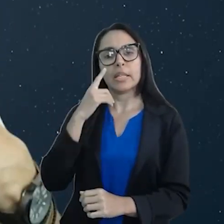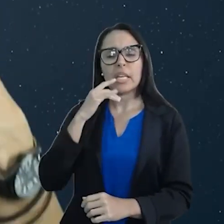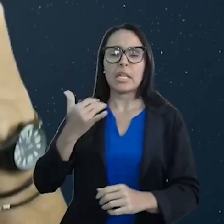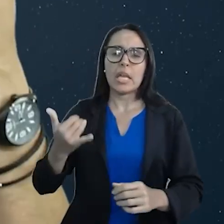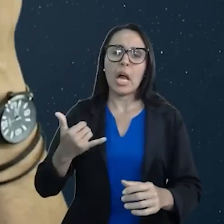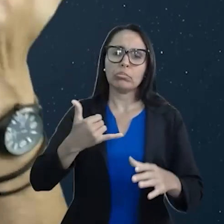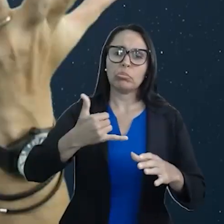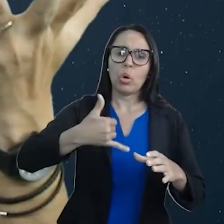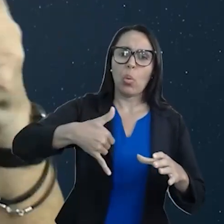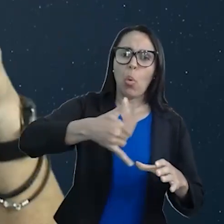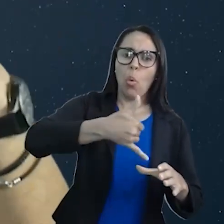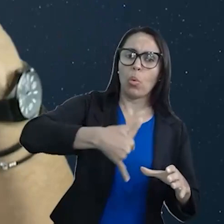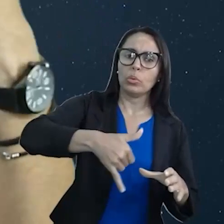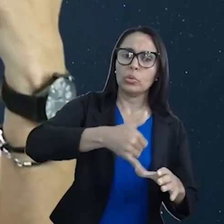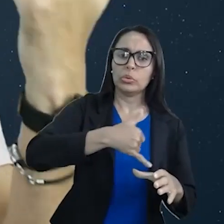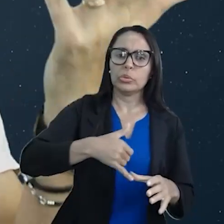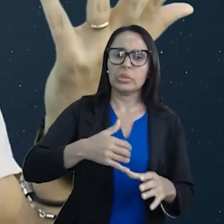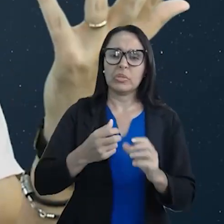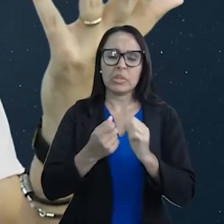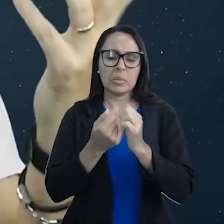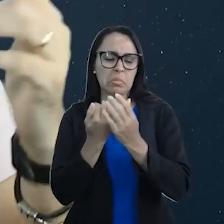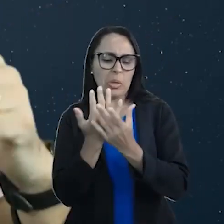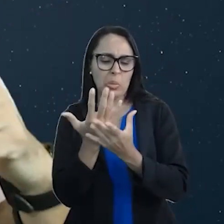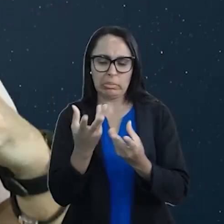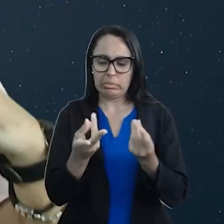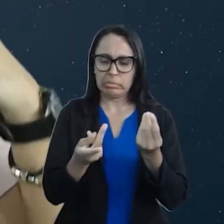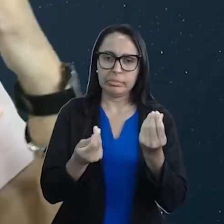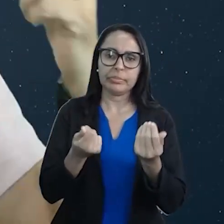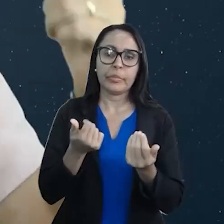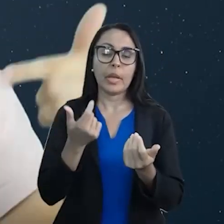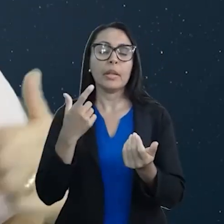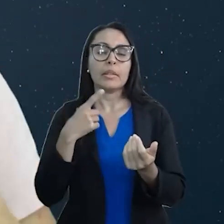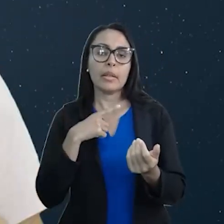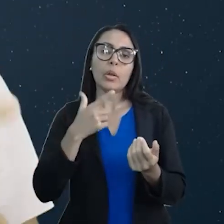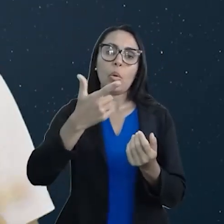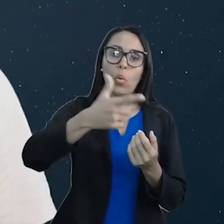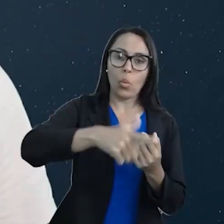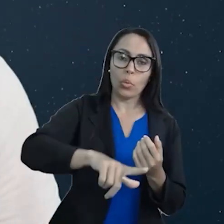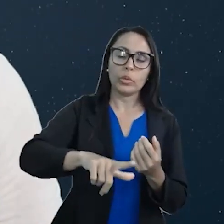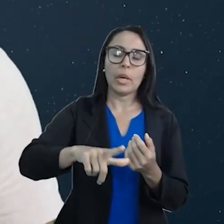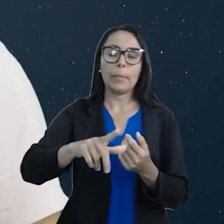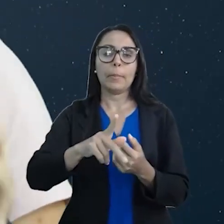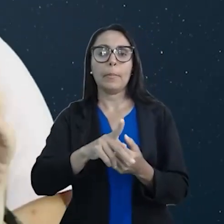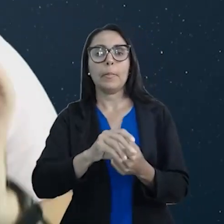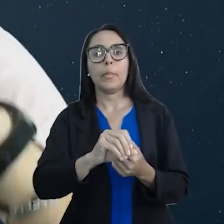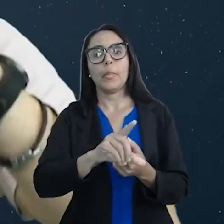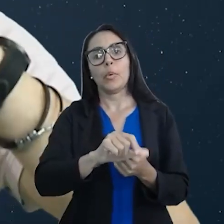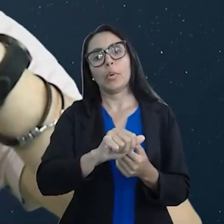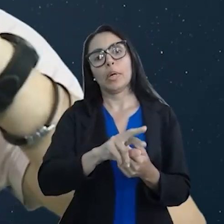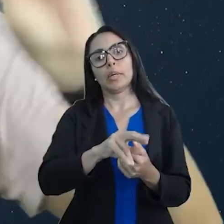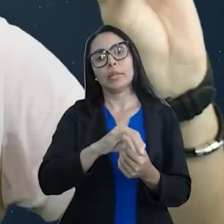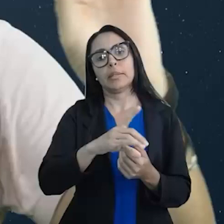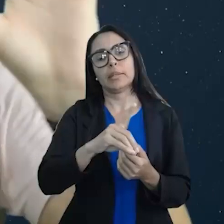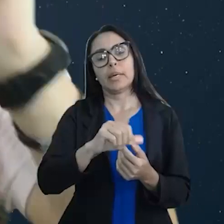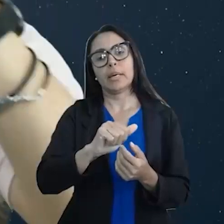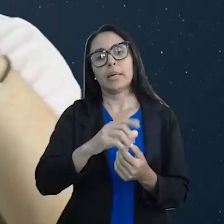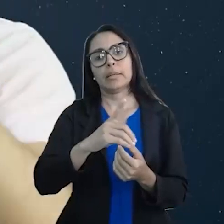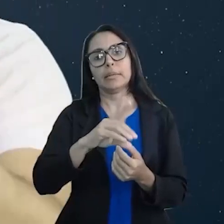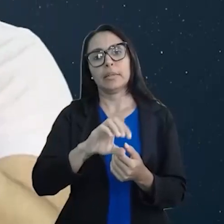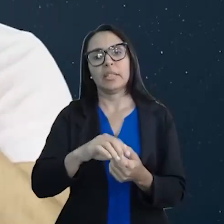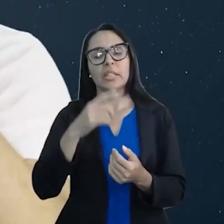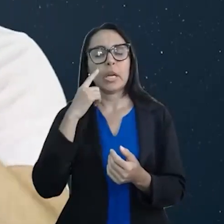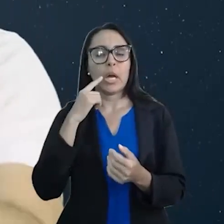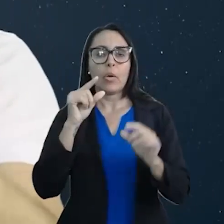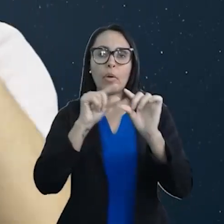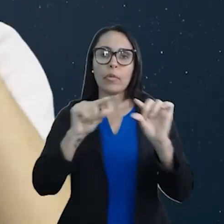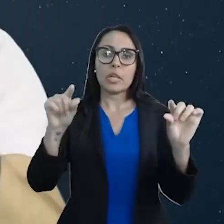gordura que você pegou, aquela graxa, tem outra polaridade. E agora vai a frase que você